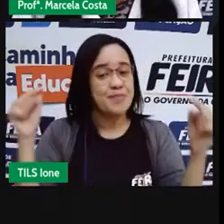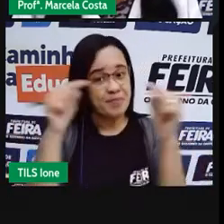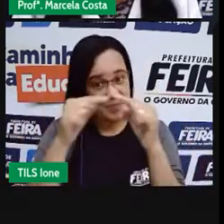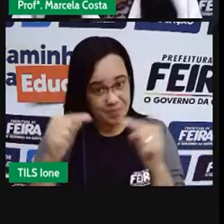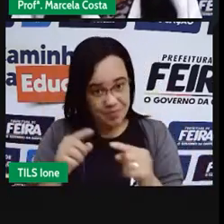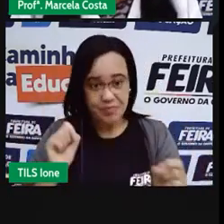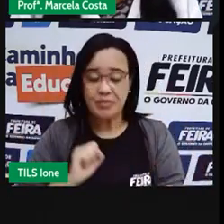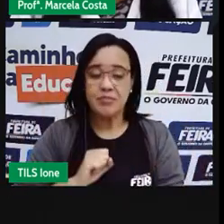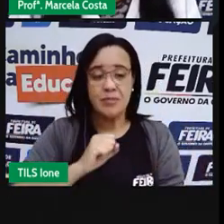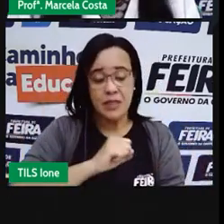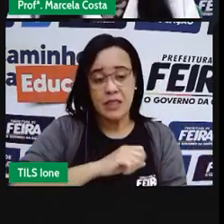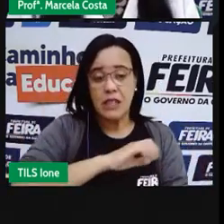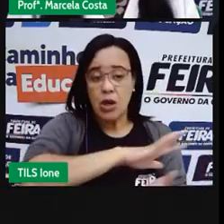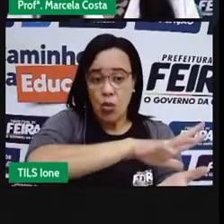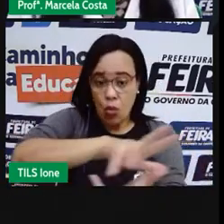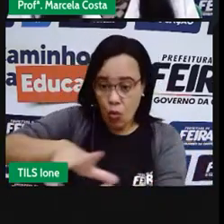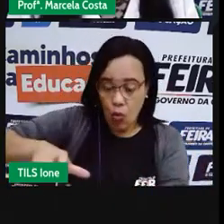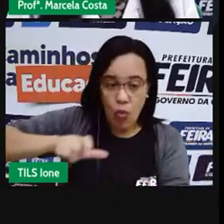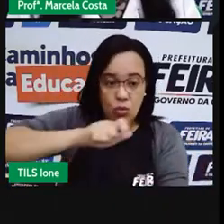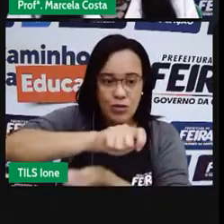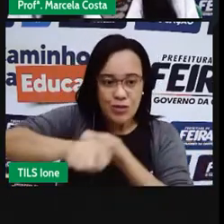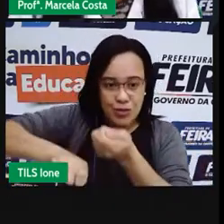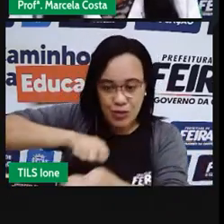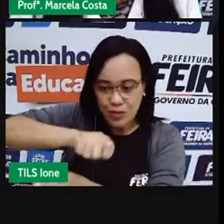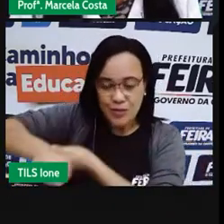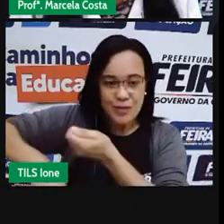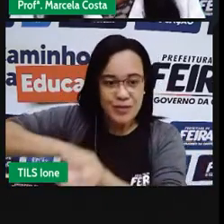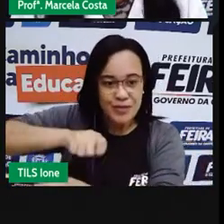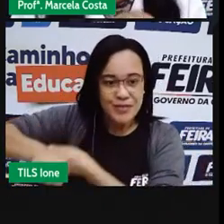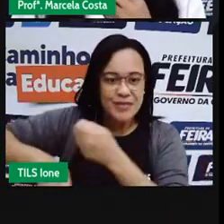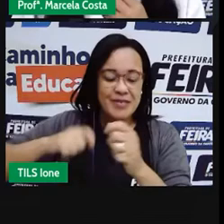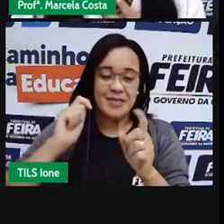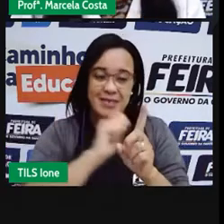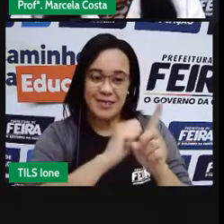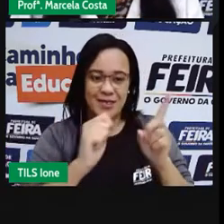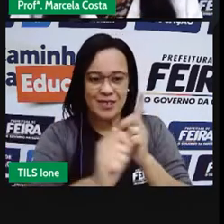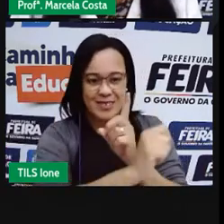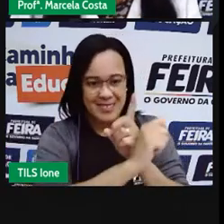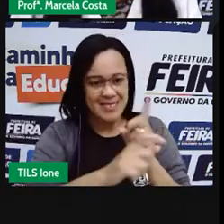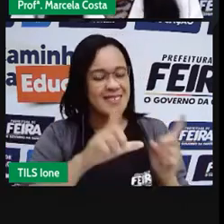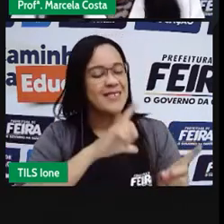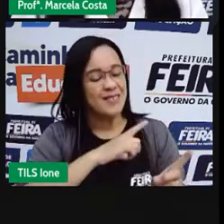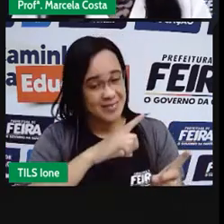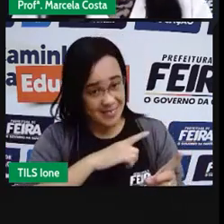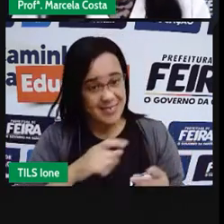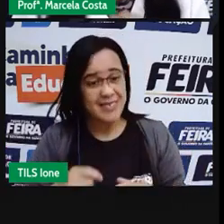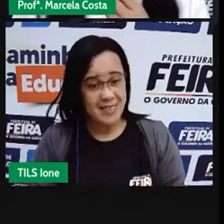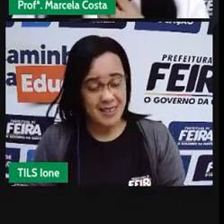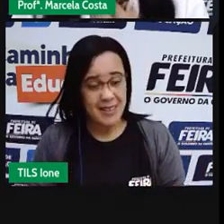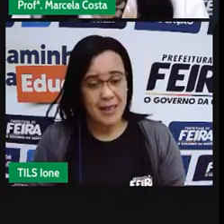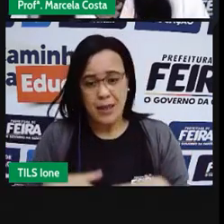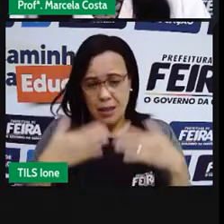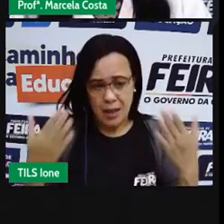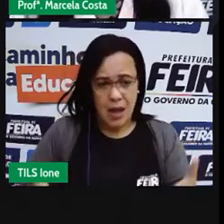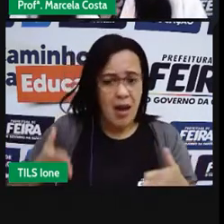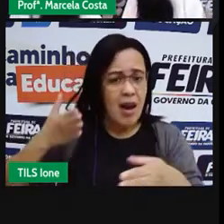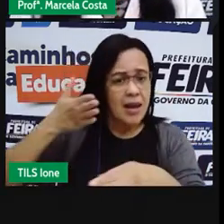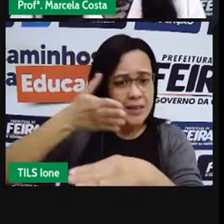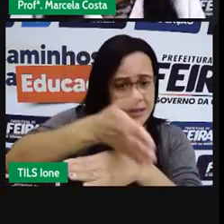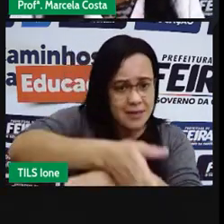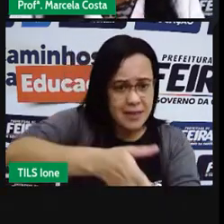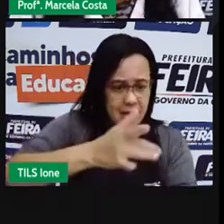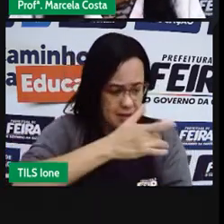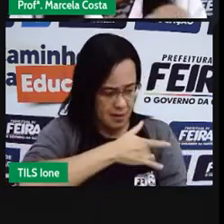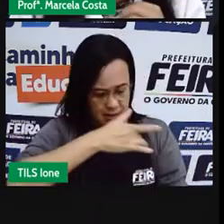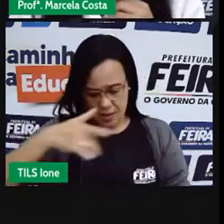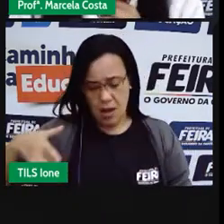social. Então, se você tem acesso a uma escola pública, a uma escola de qualidade, quando você está doente, você